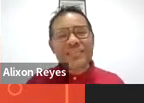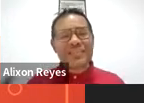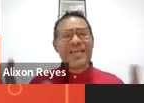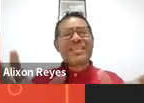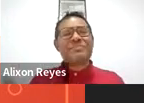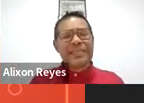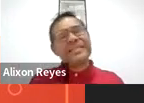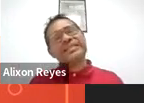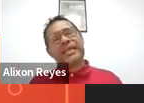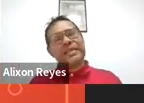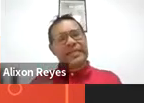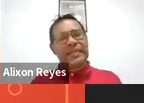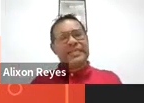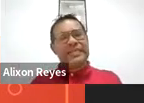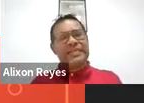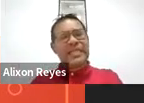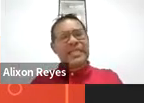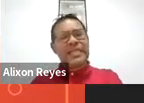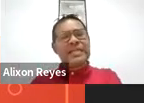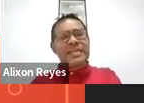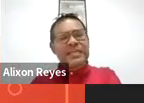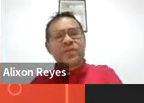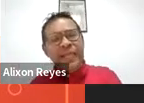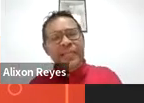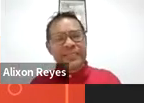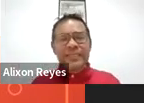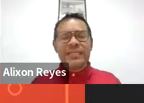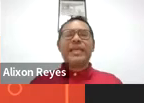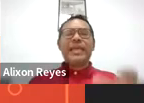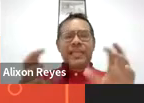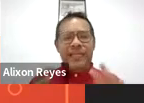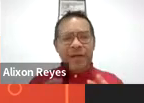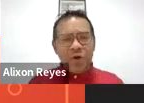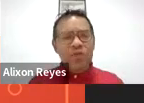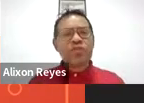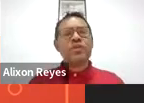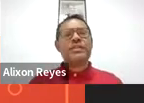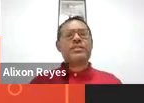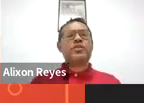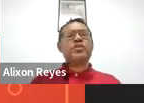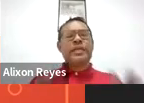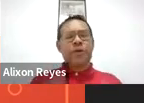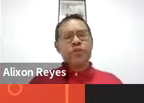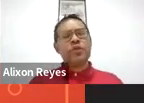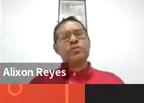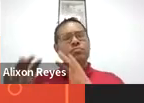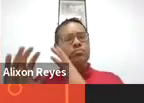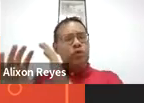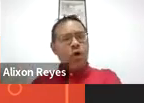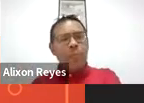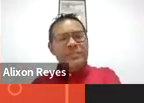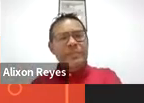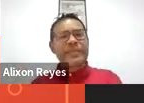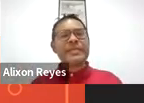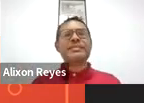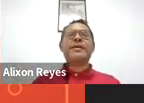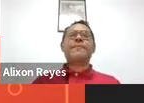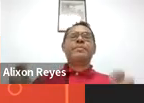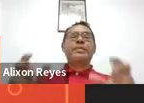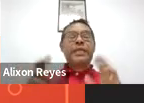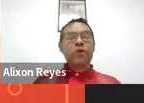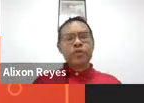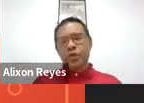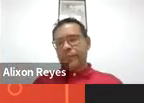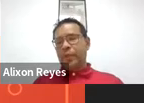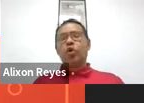uma diversidade de experiências e realidades nacionais na consolidação do ocio como experiência